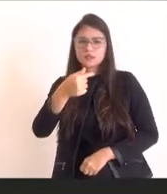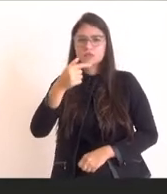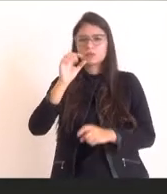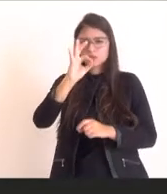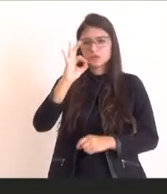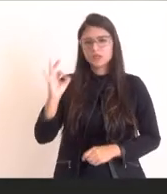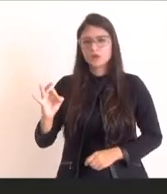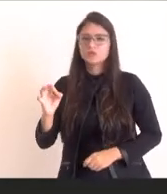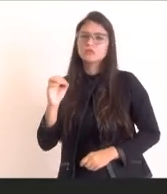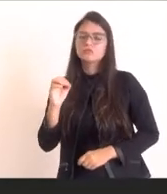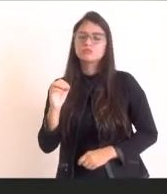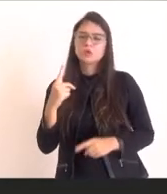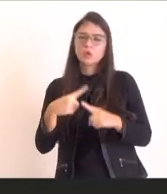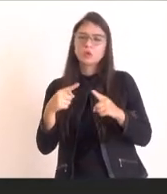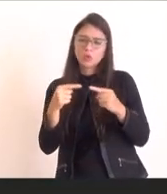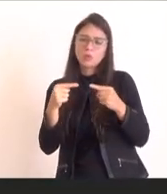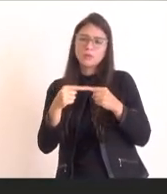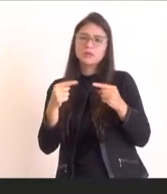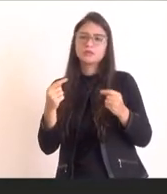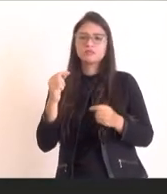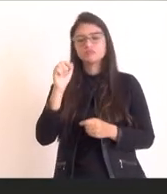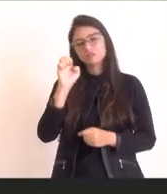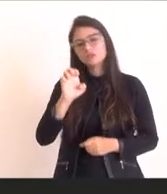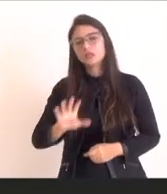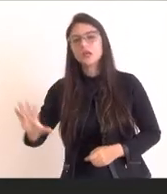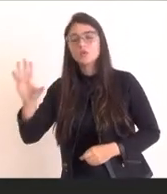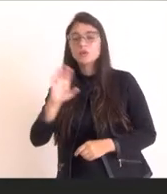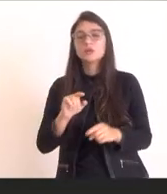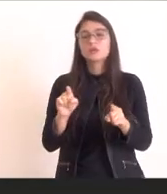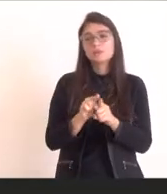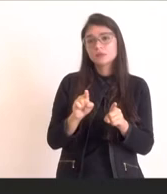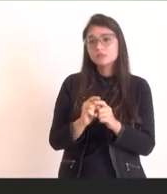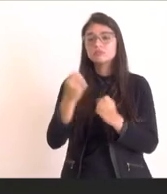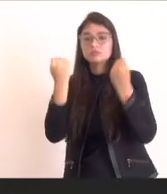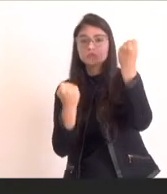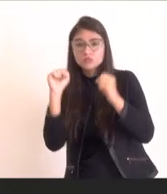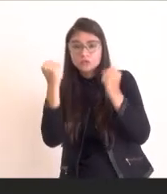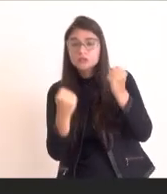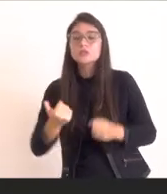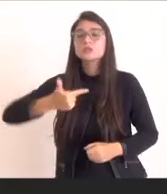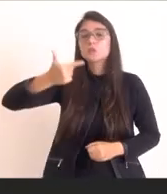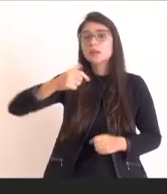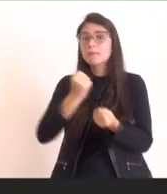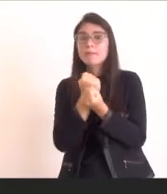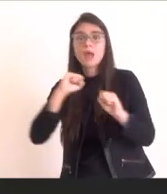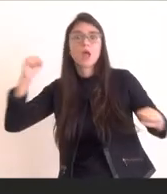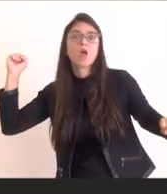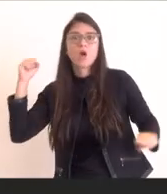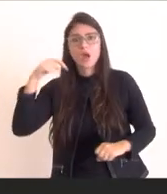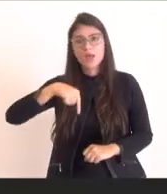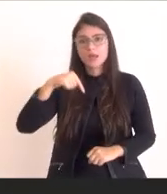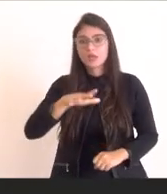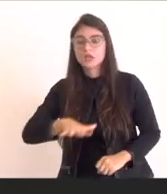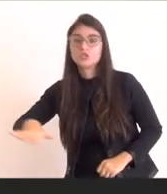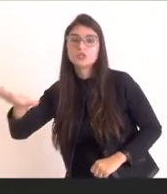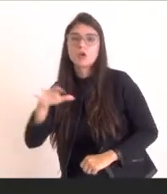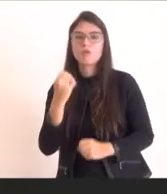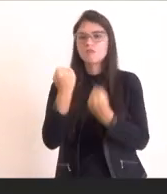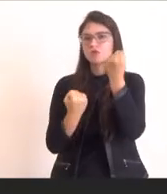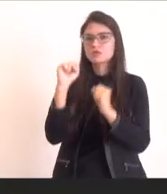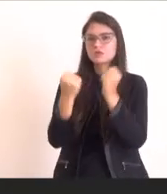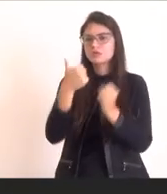E a indústria é a segunda maior atividade econômica da região, com quase R$ bilhões de produção regional.